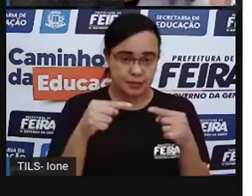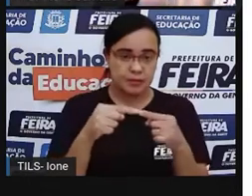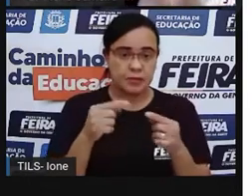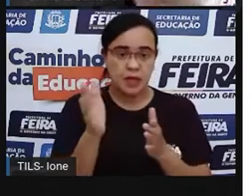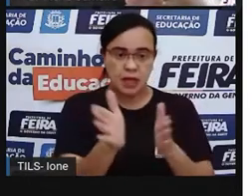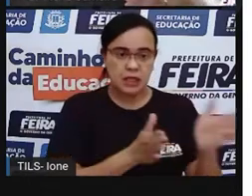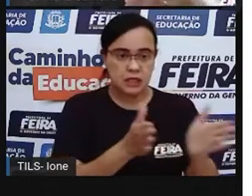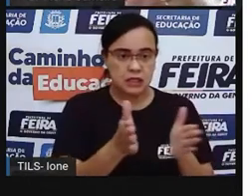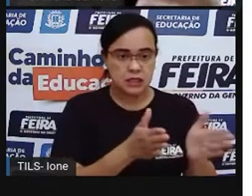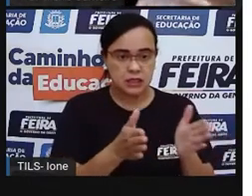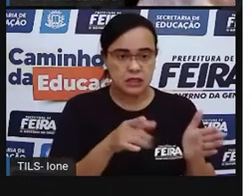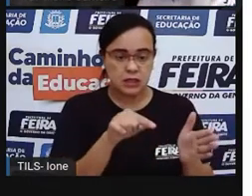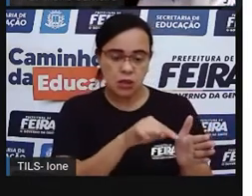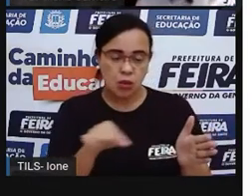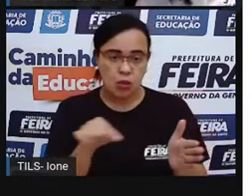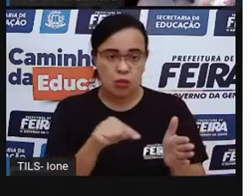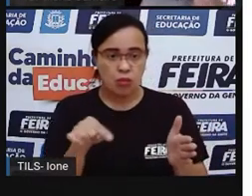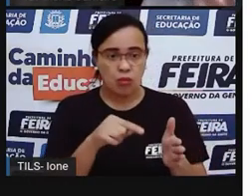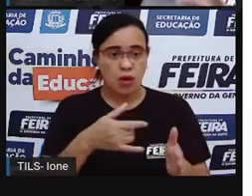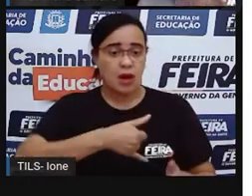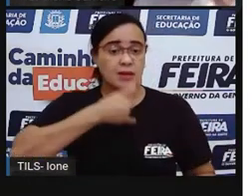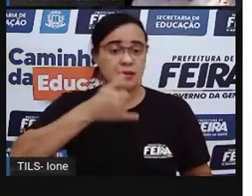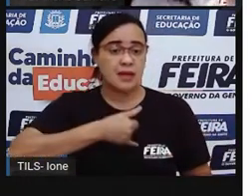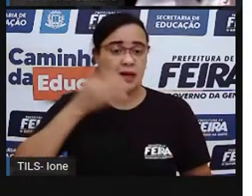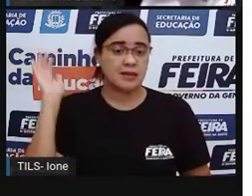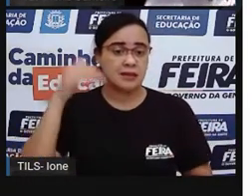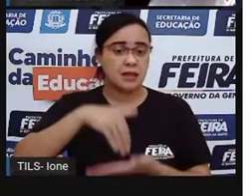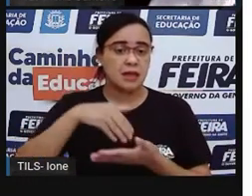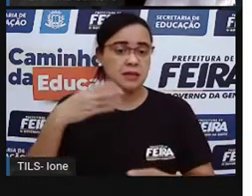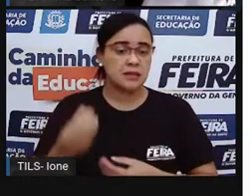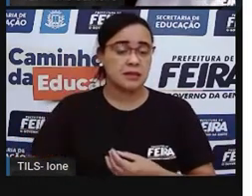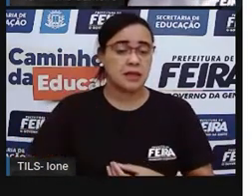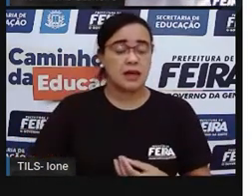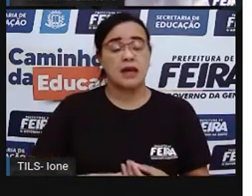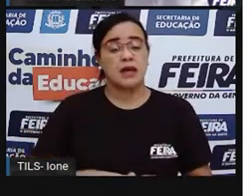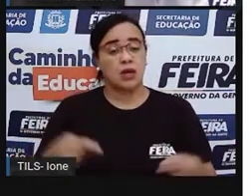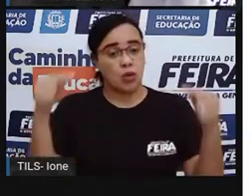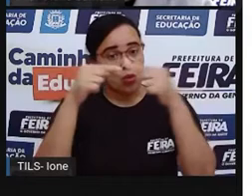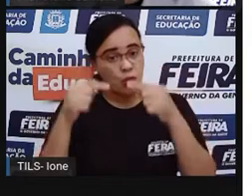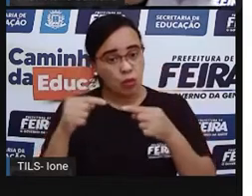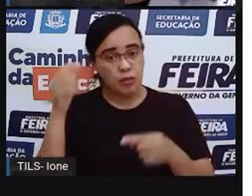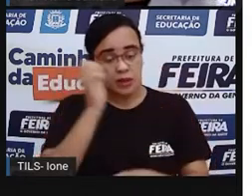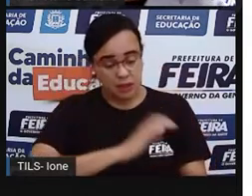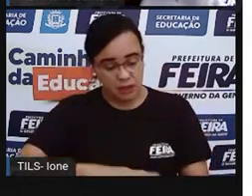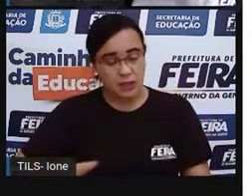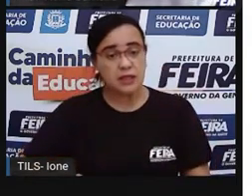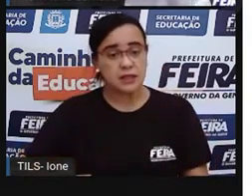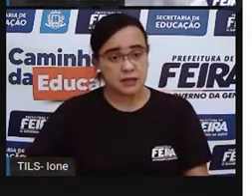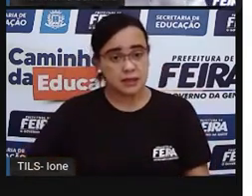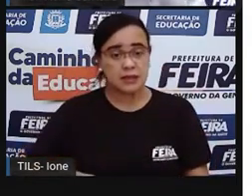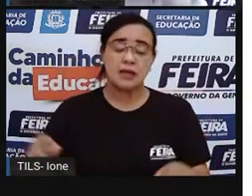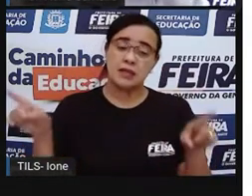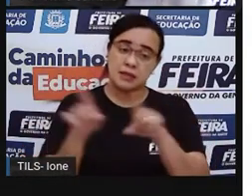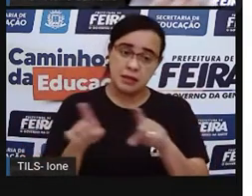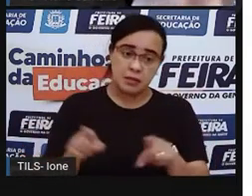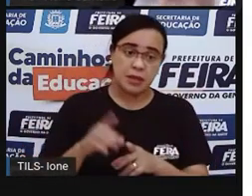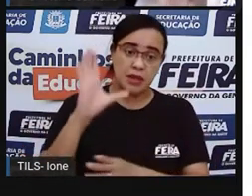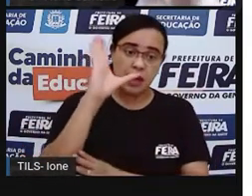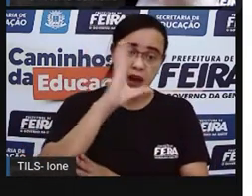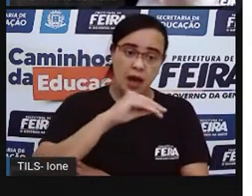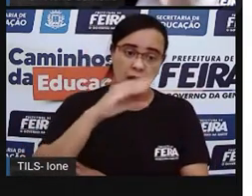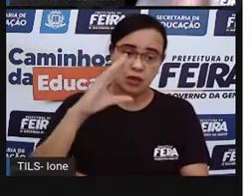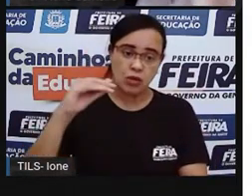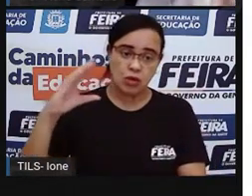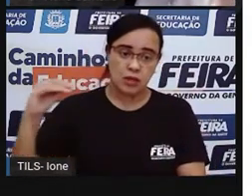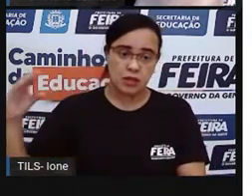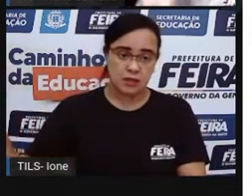etária, que é a idade, né? Até que idade é considerada criança e até que idade é considerada adolescente. Coloca